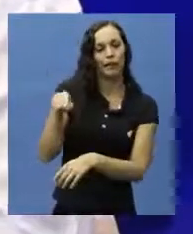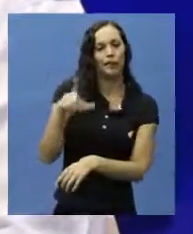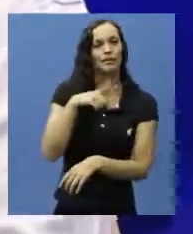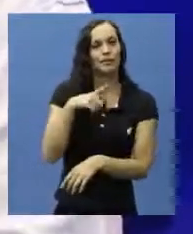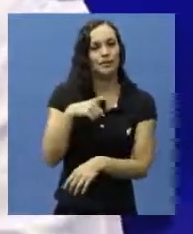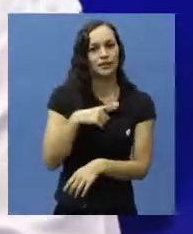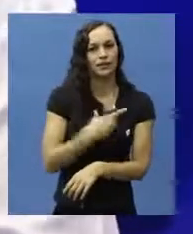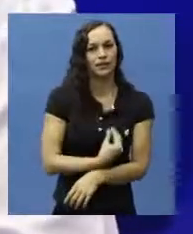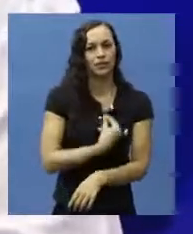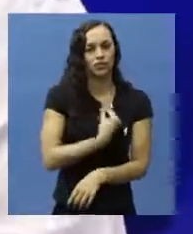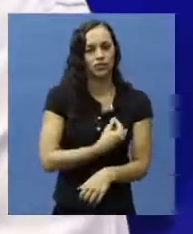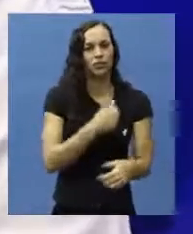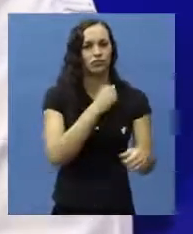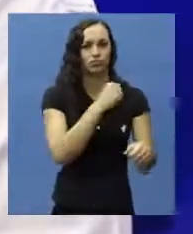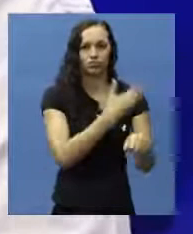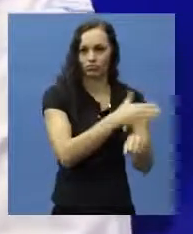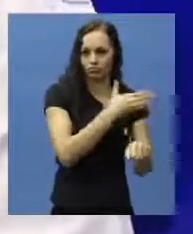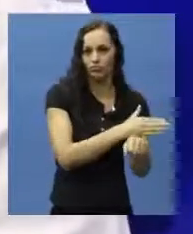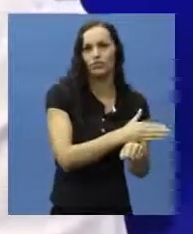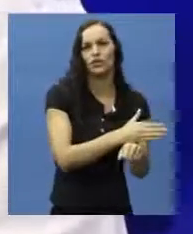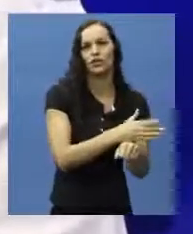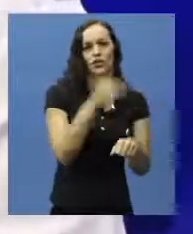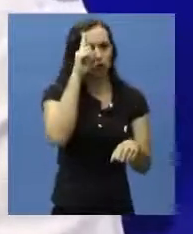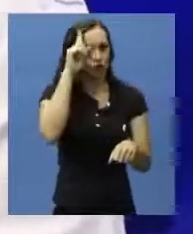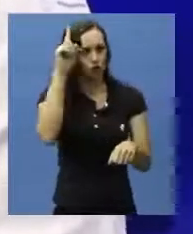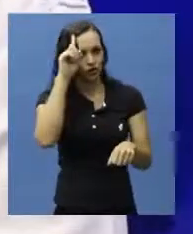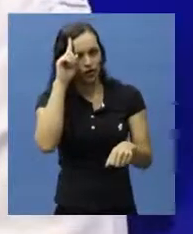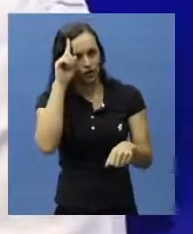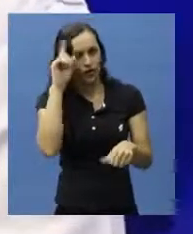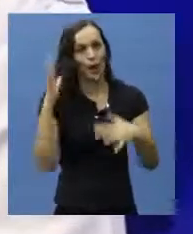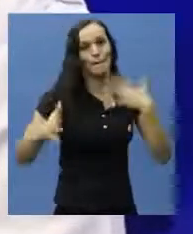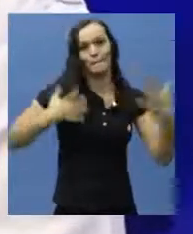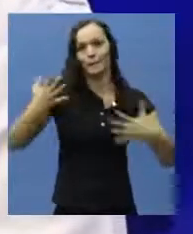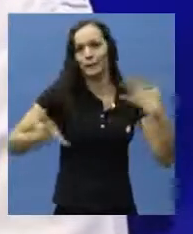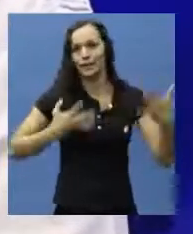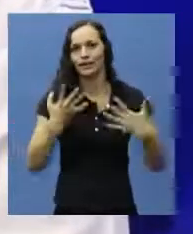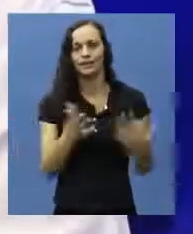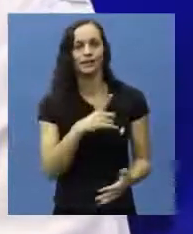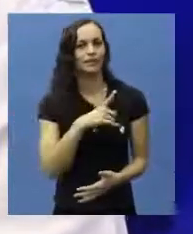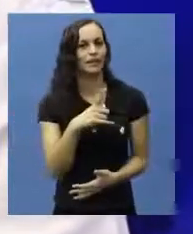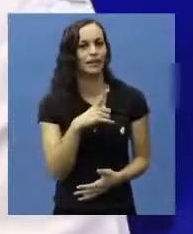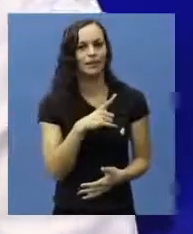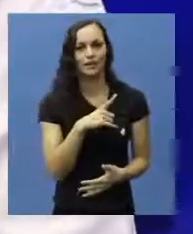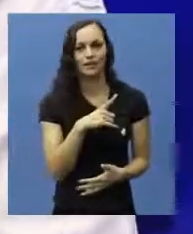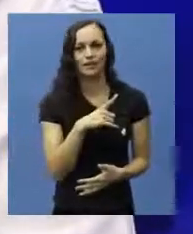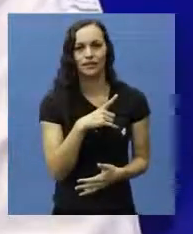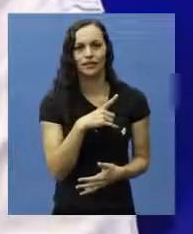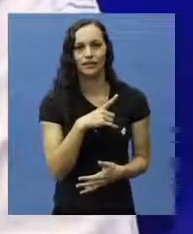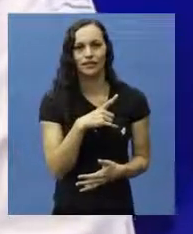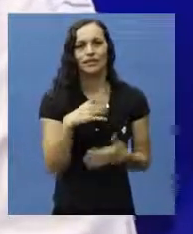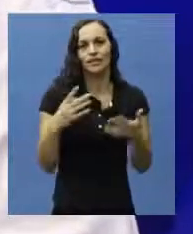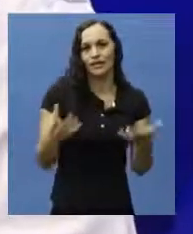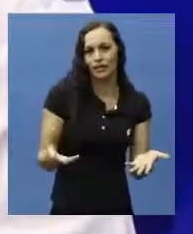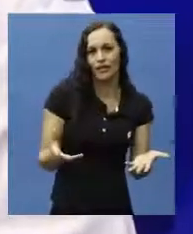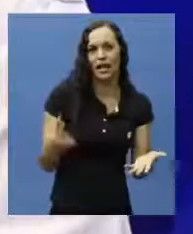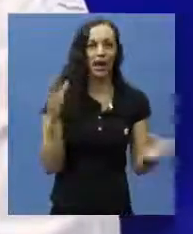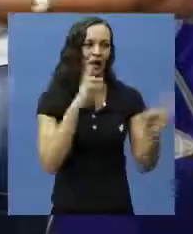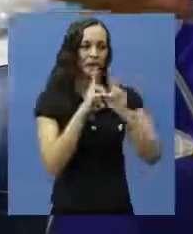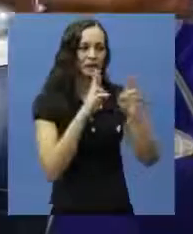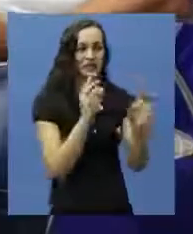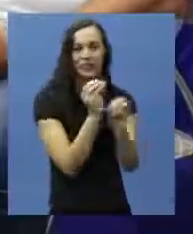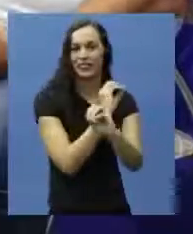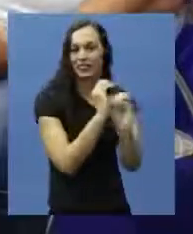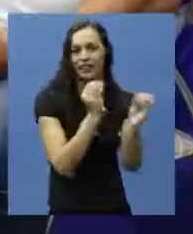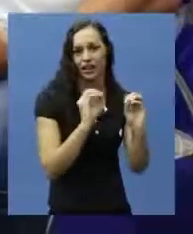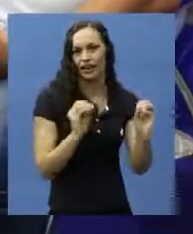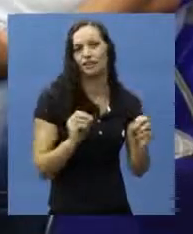idoso, nas suas atividades de vida diárias, no dia a dia, façam com o maior prazer e sem nenhuma, vamos dizer assim,